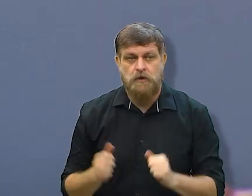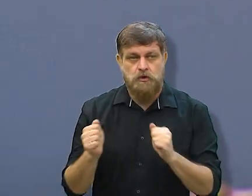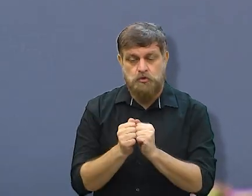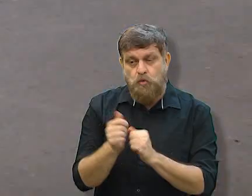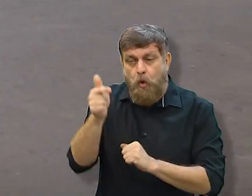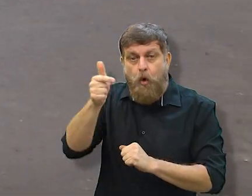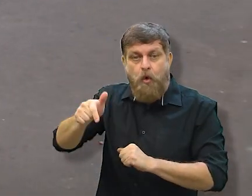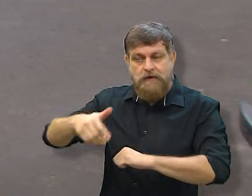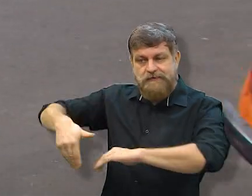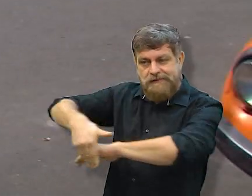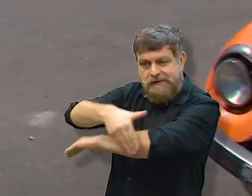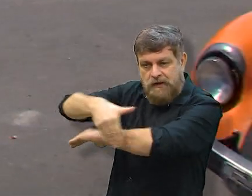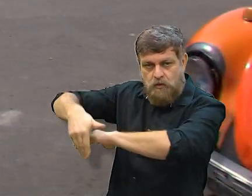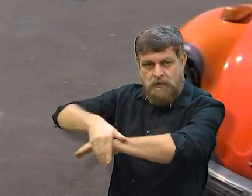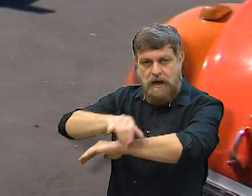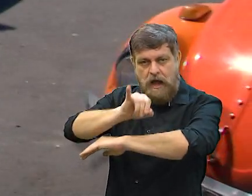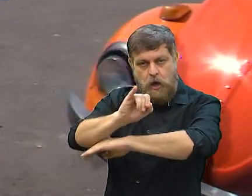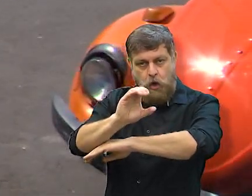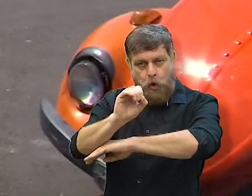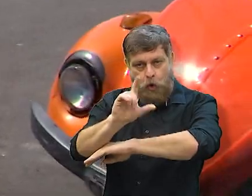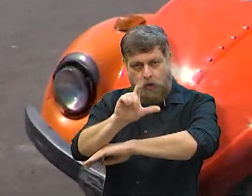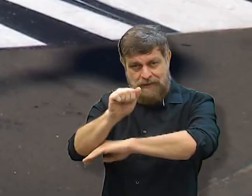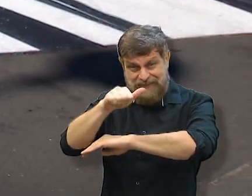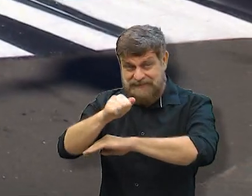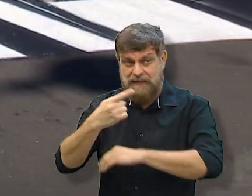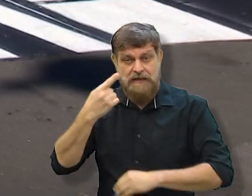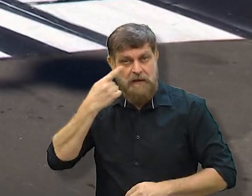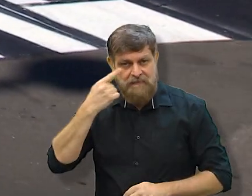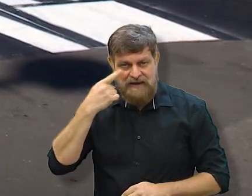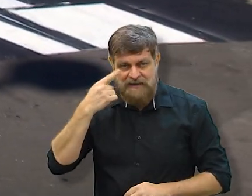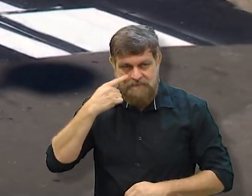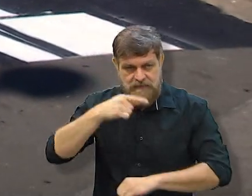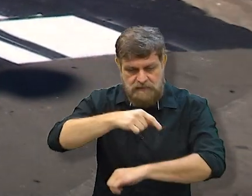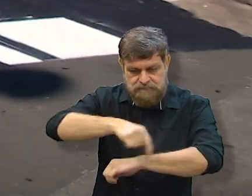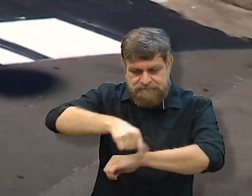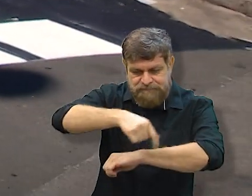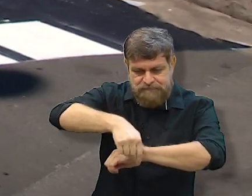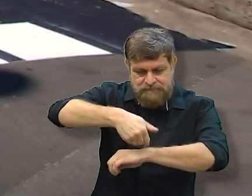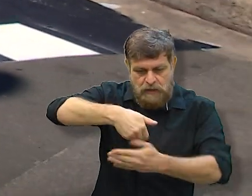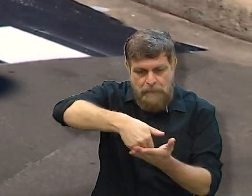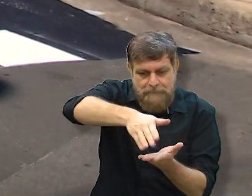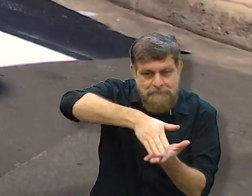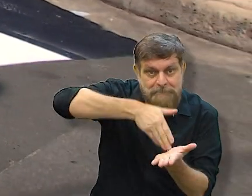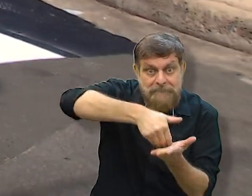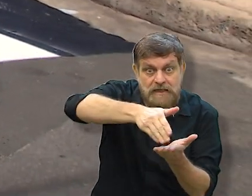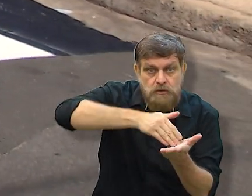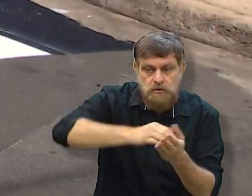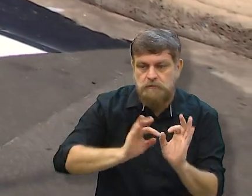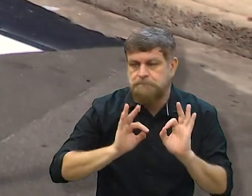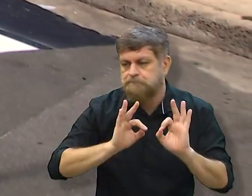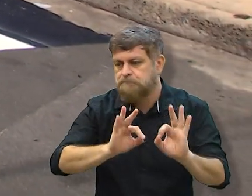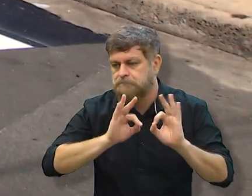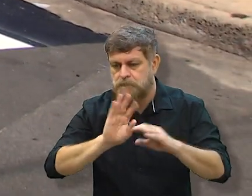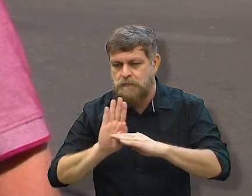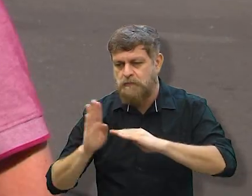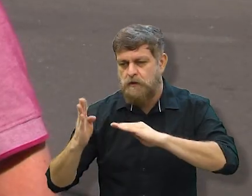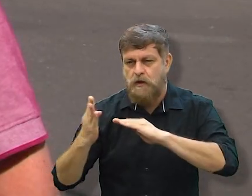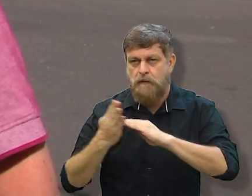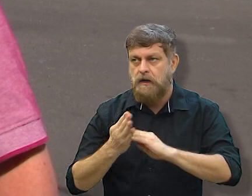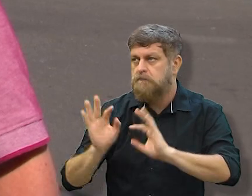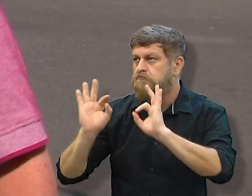Vasconcelos, com a rua Iolanda, parecida a Bressan, é possível ver o trabalho de revitalização na sinalização.